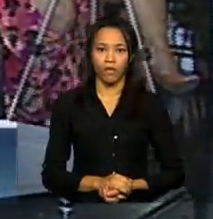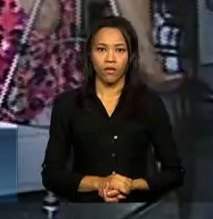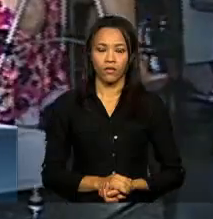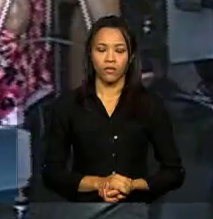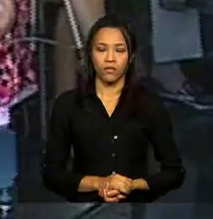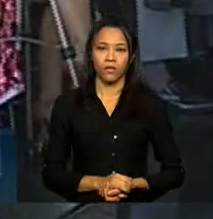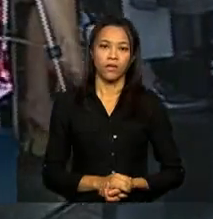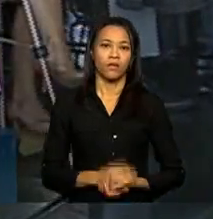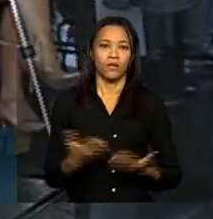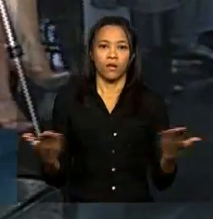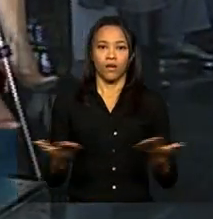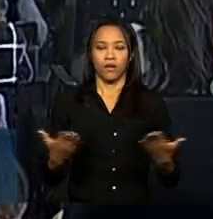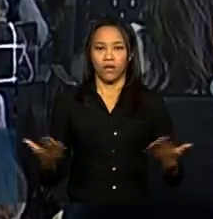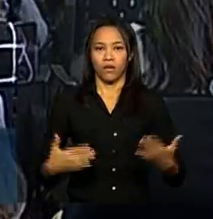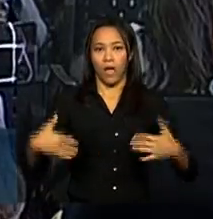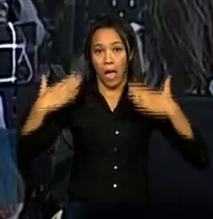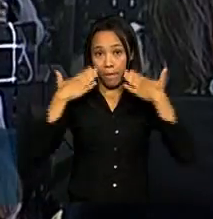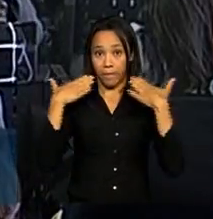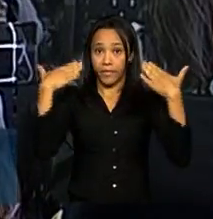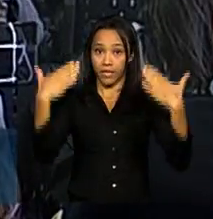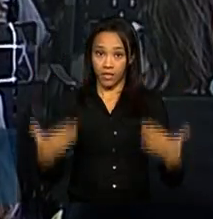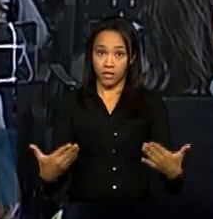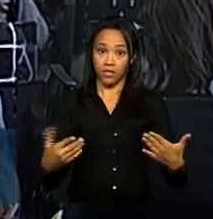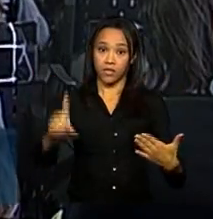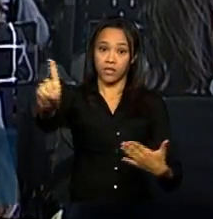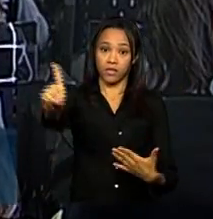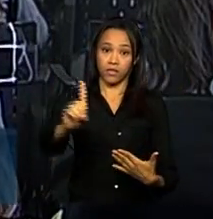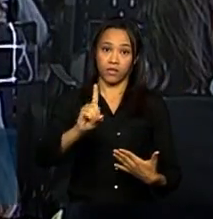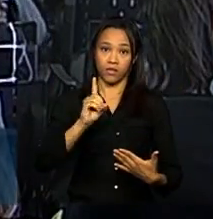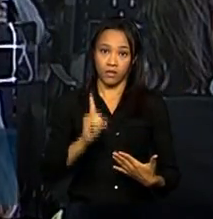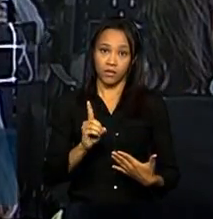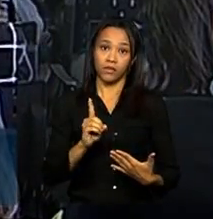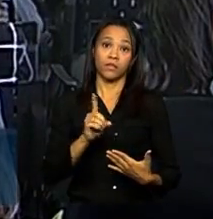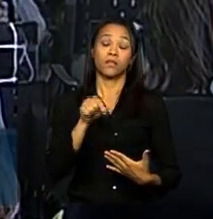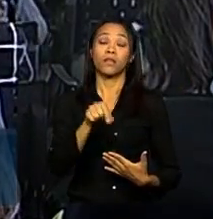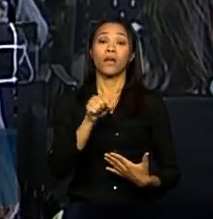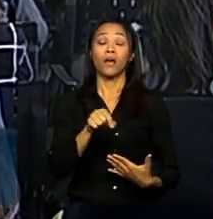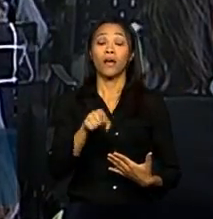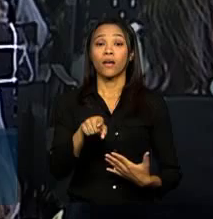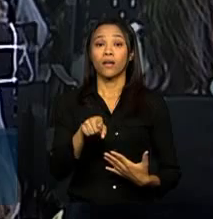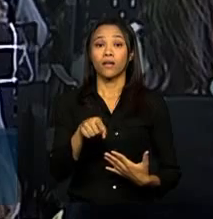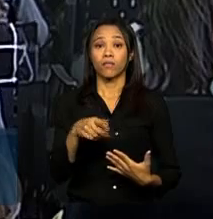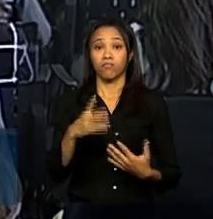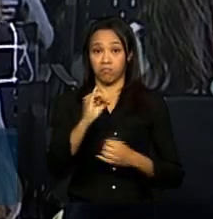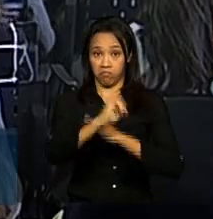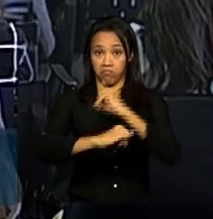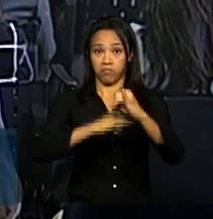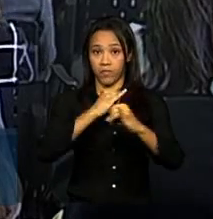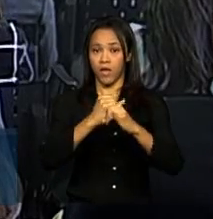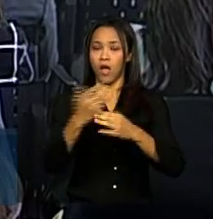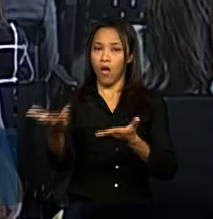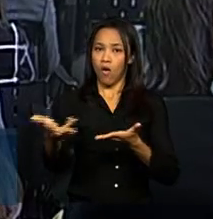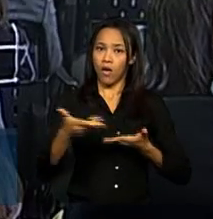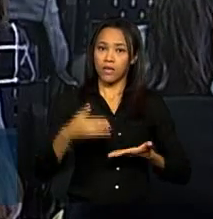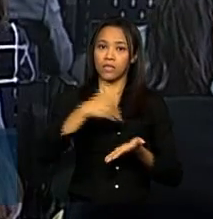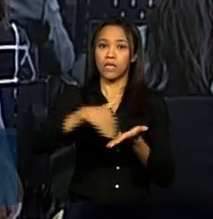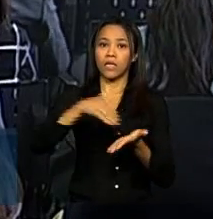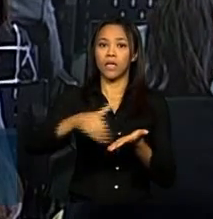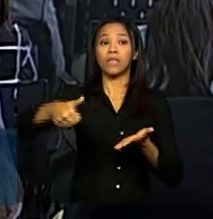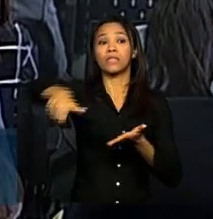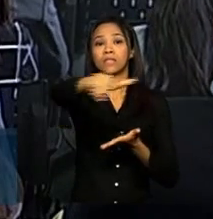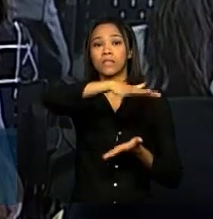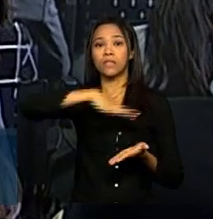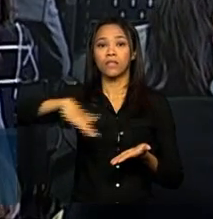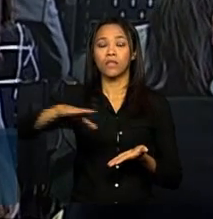Para apresentar a plataforma de proteção de dados pessoais, convidamos a senhora secretária nacional do